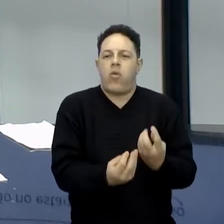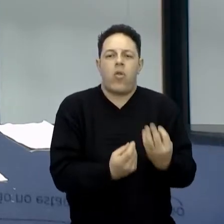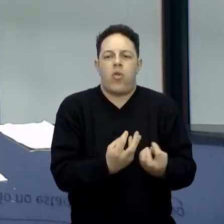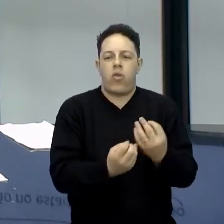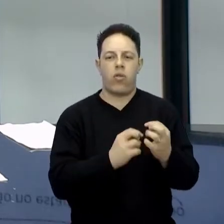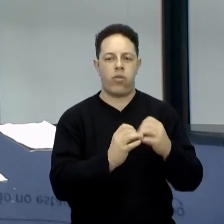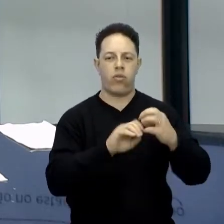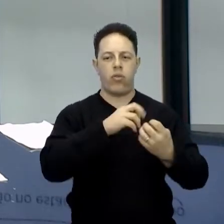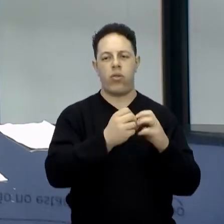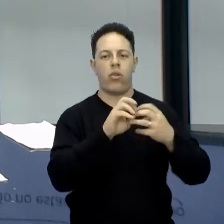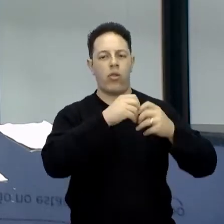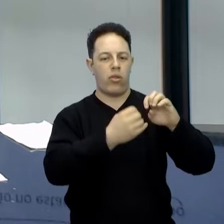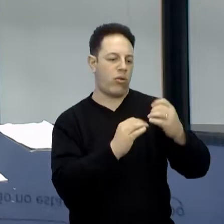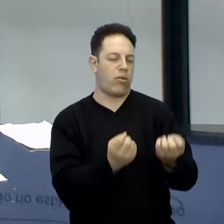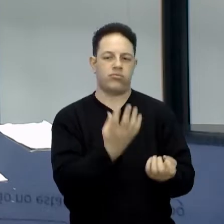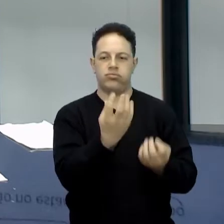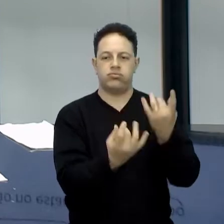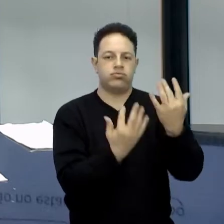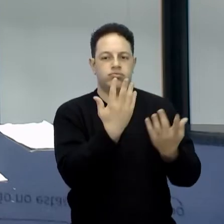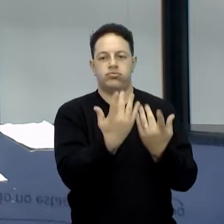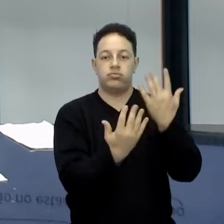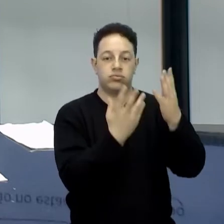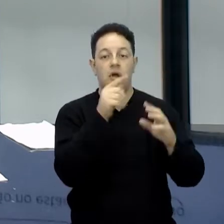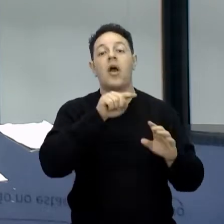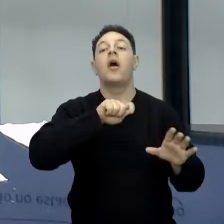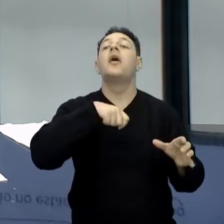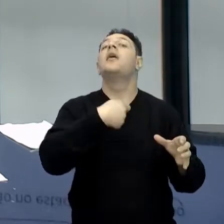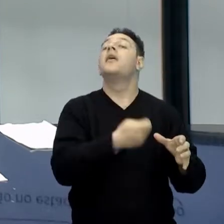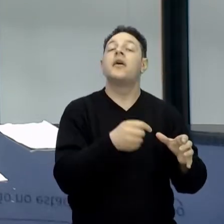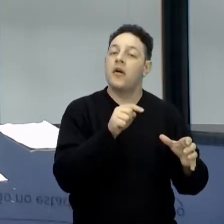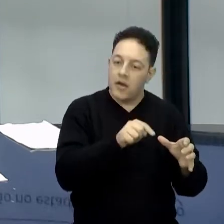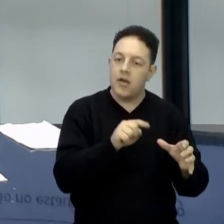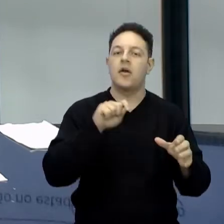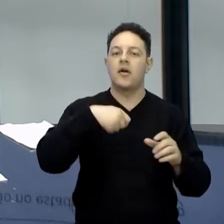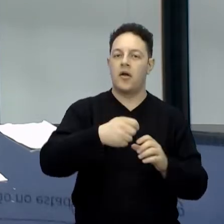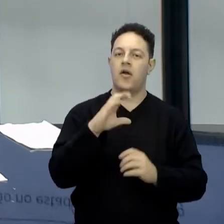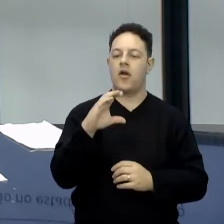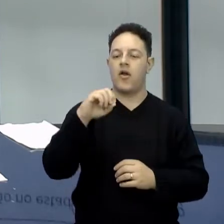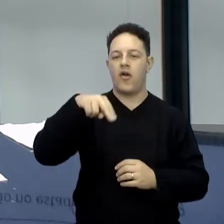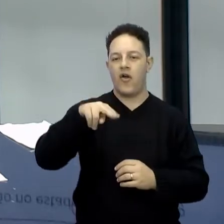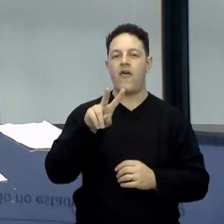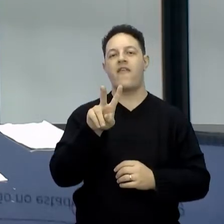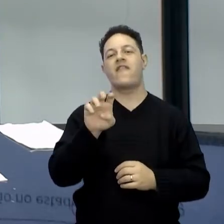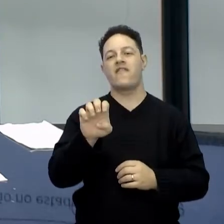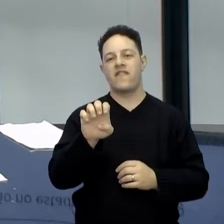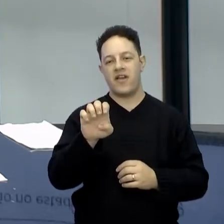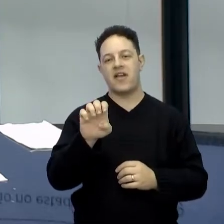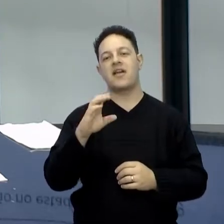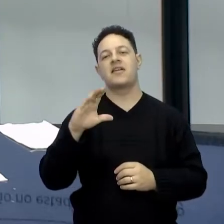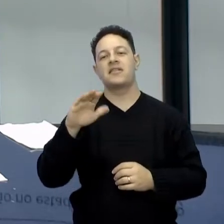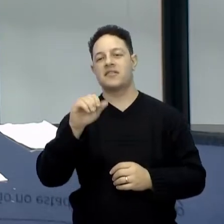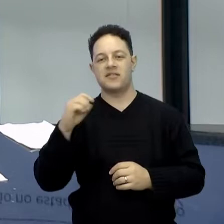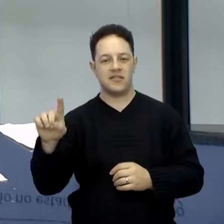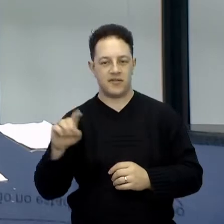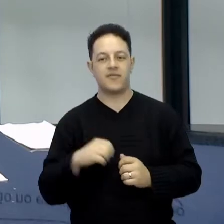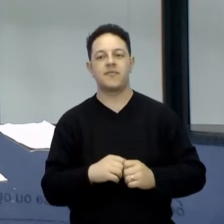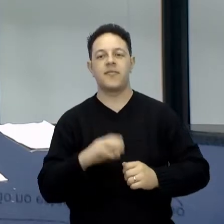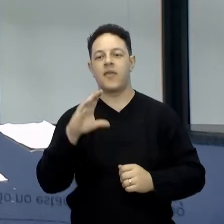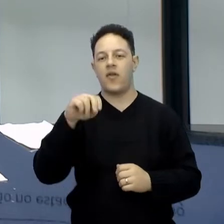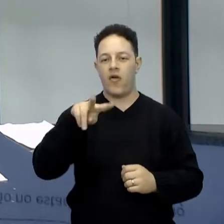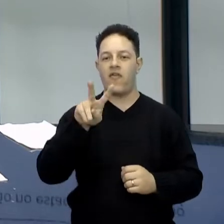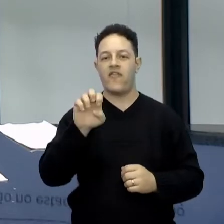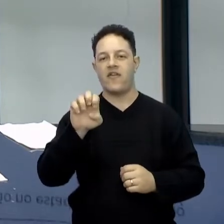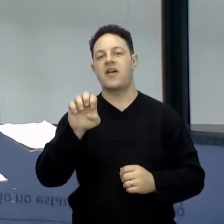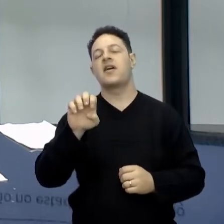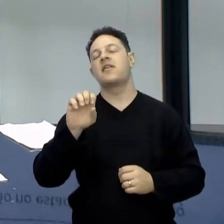trânsito de calor carregando matéria, a gente chama de convecção. Tá bom? Acontece normalmente com os gases